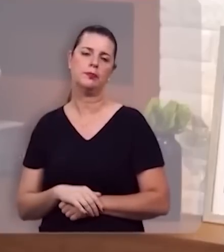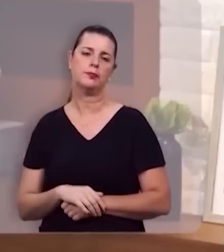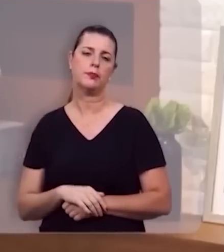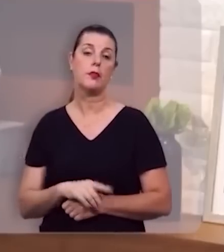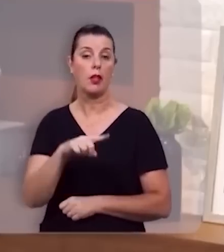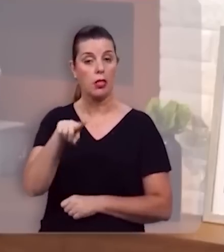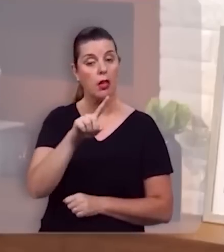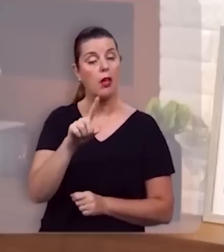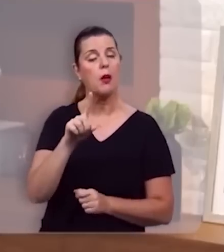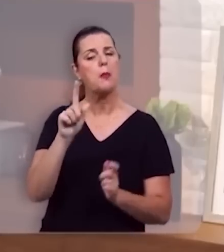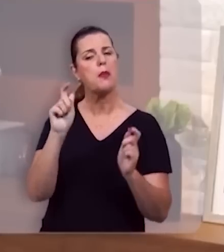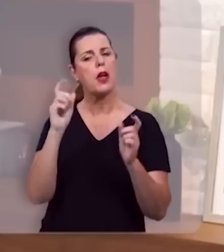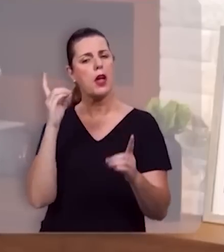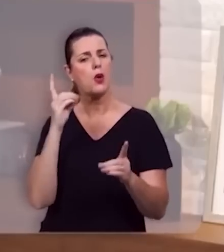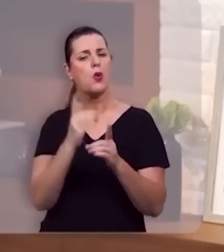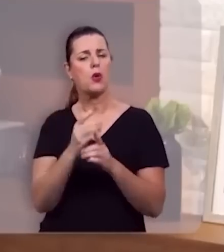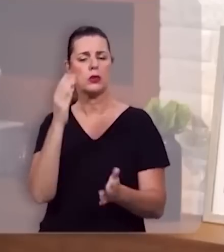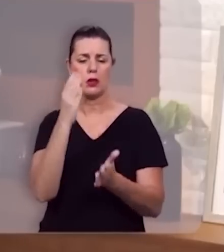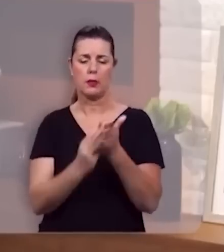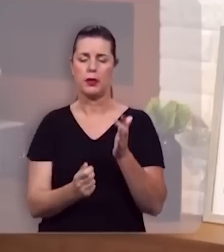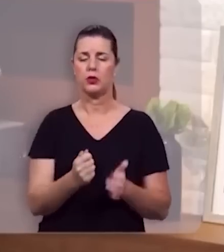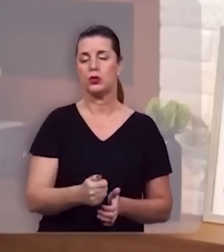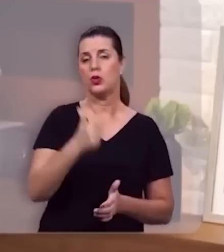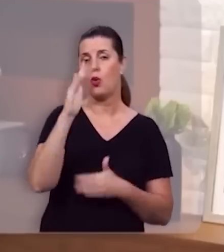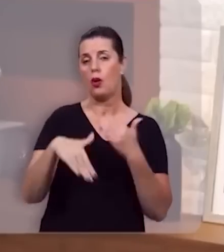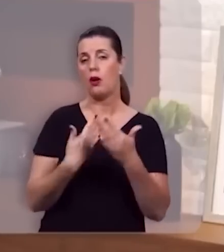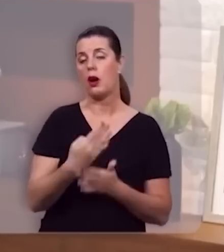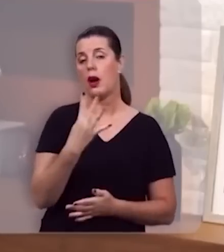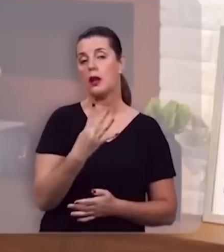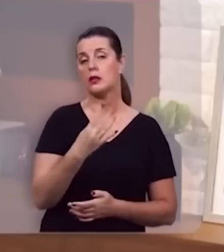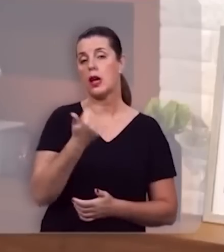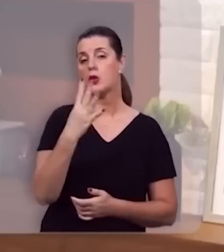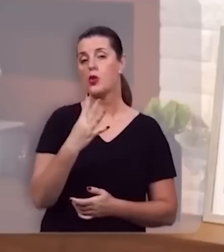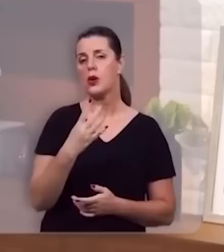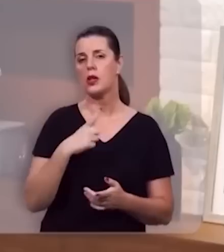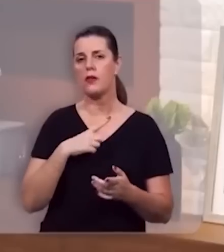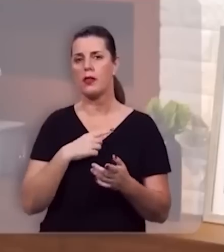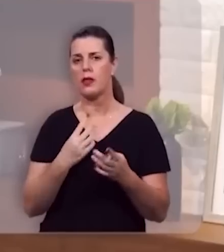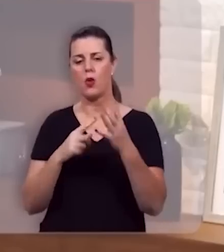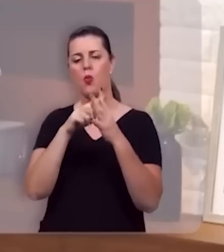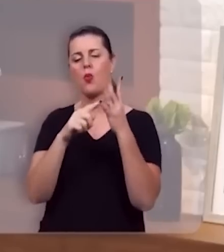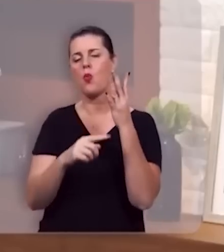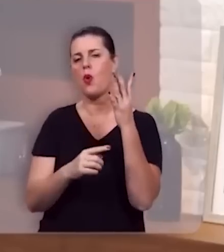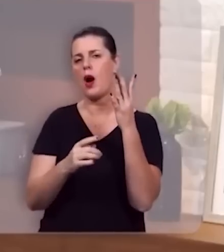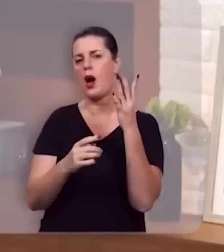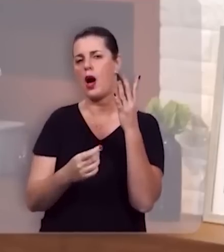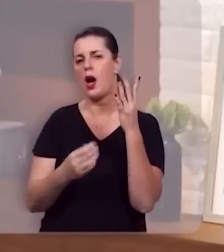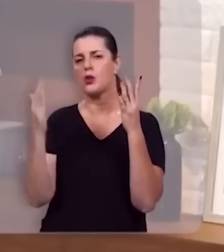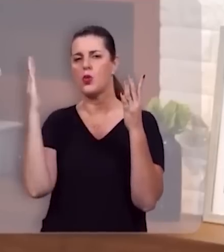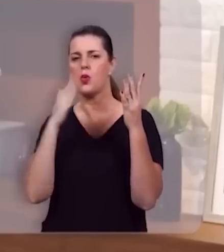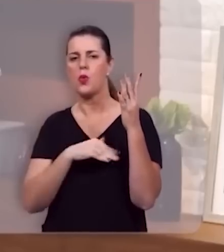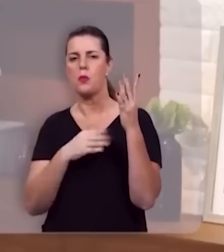Depois você encontra nos capítulos 12 a 14, o levantamento do quarteto do mal, o dragão no capítulo